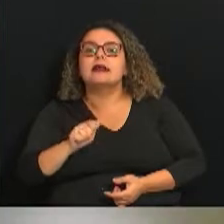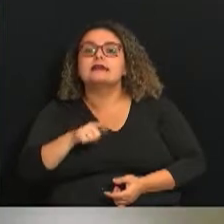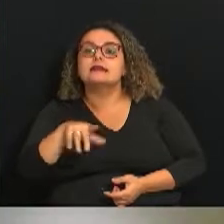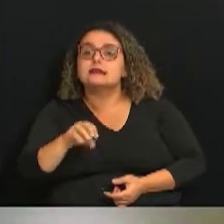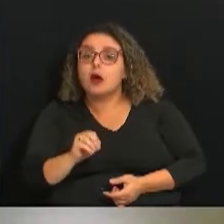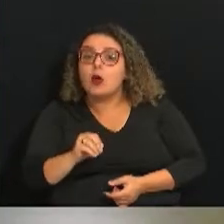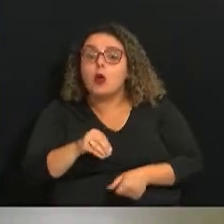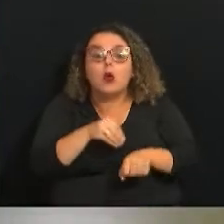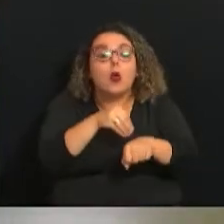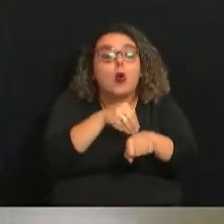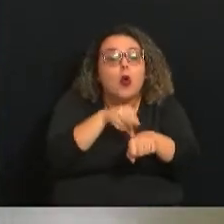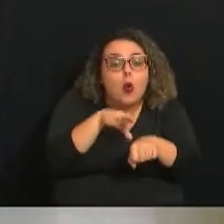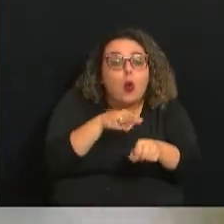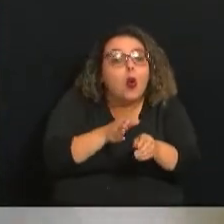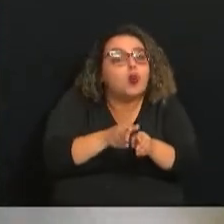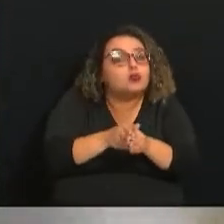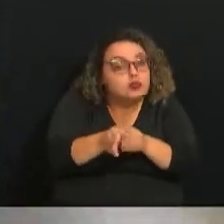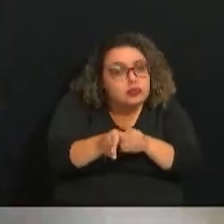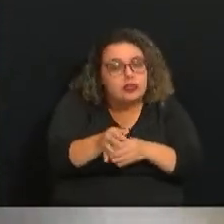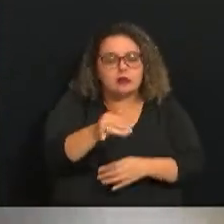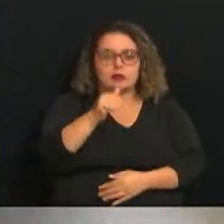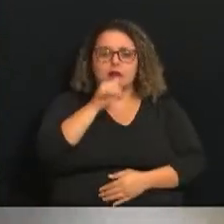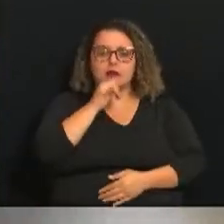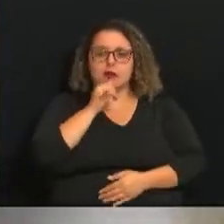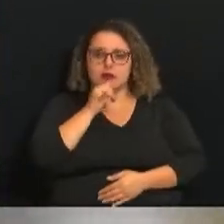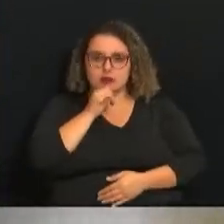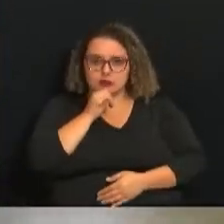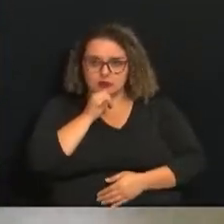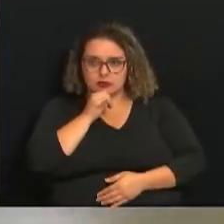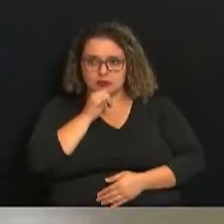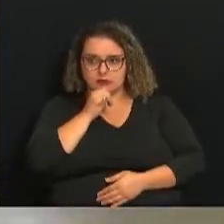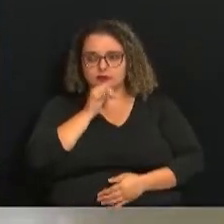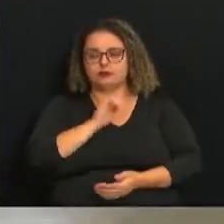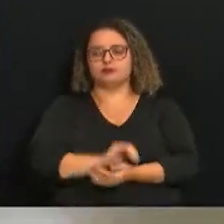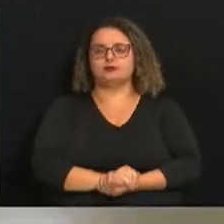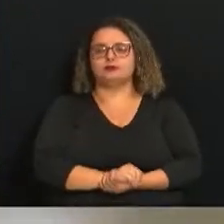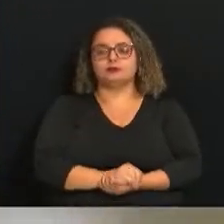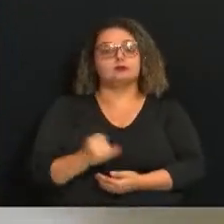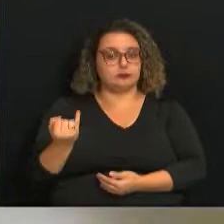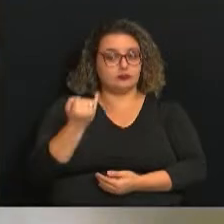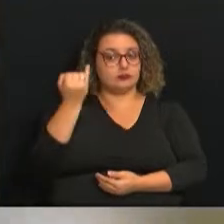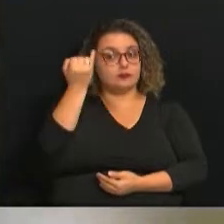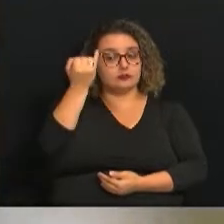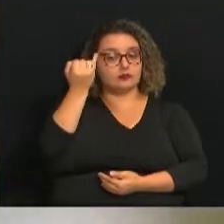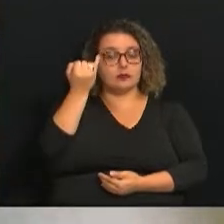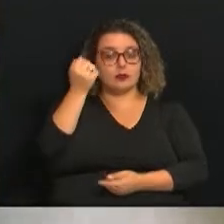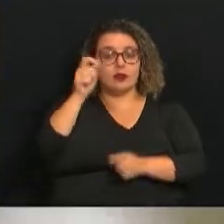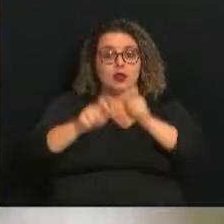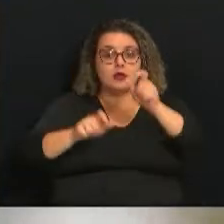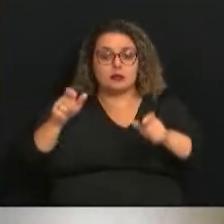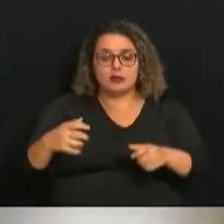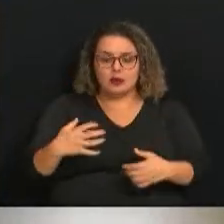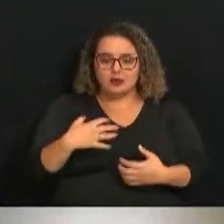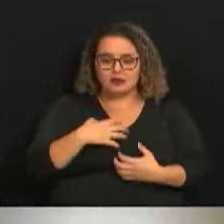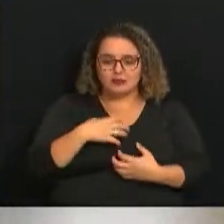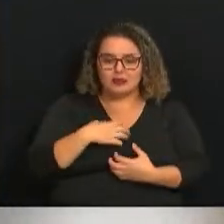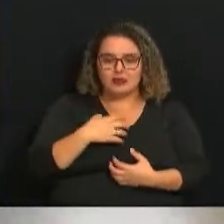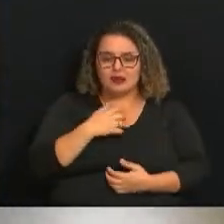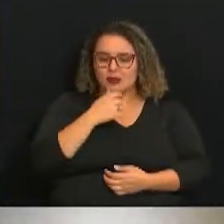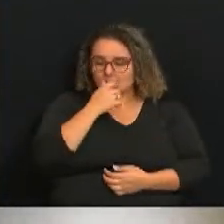situações. Eu vou dar alguns exemplos para vocês, que eu acho que são importantes. As pessoas com sintomas gripais,